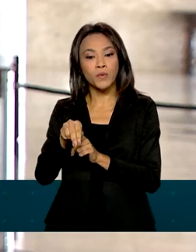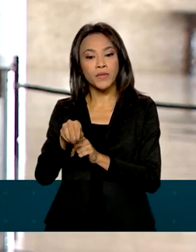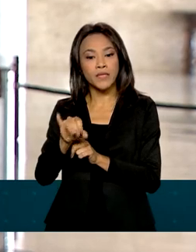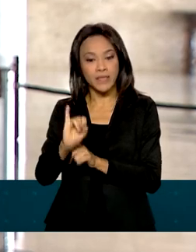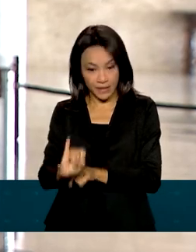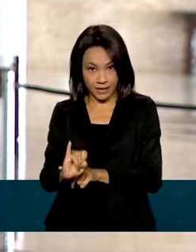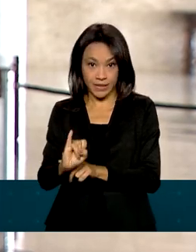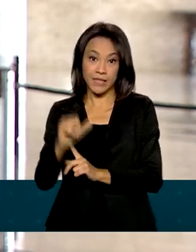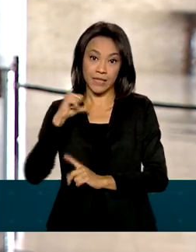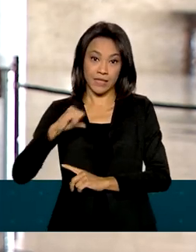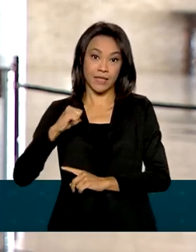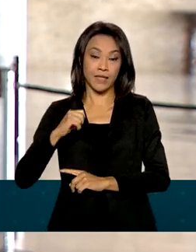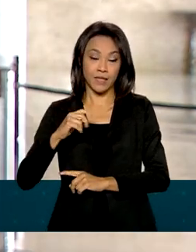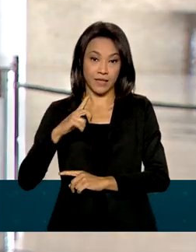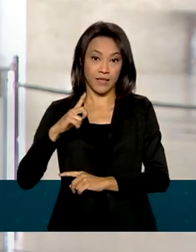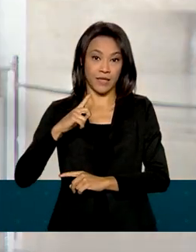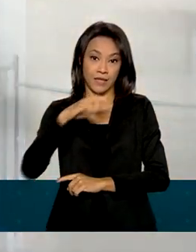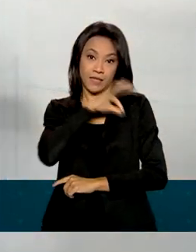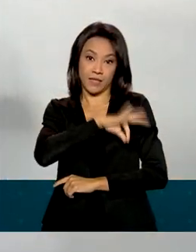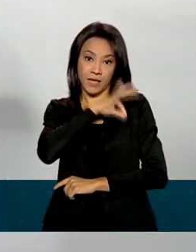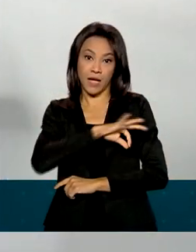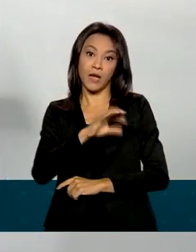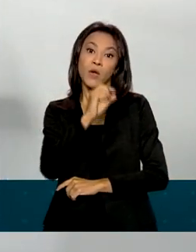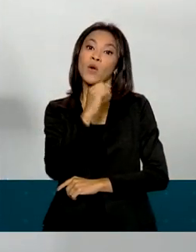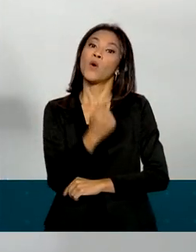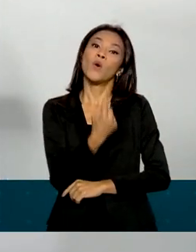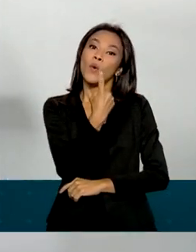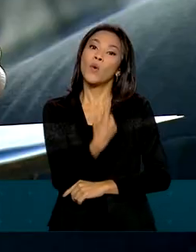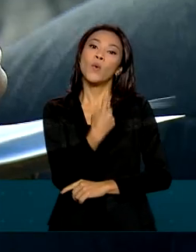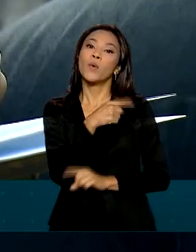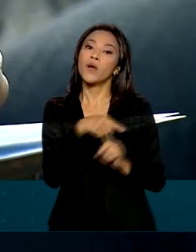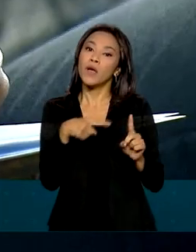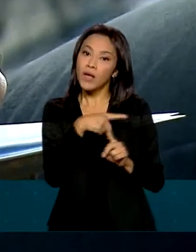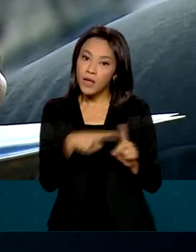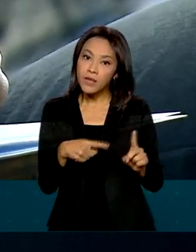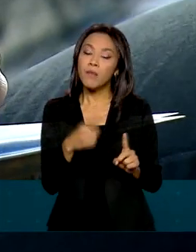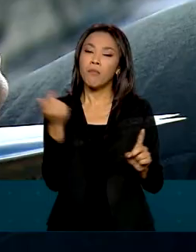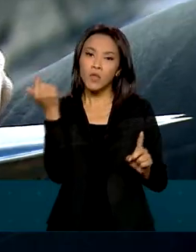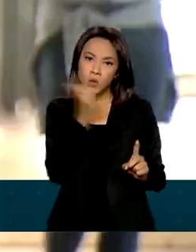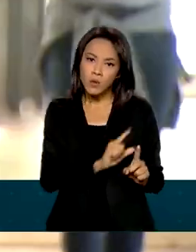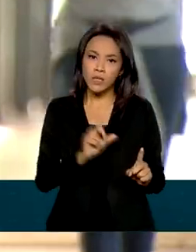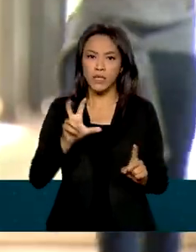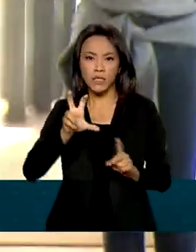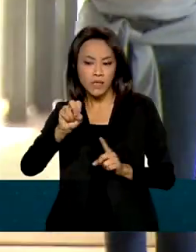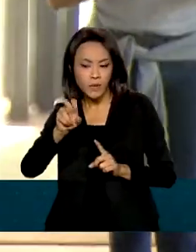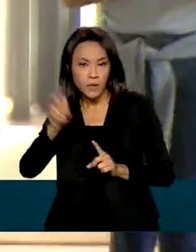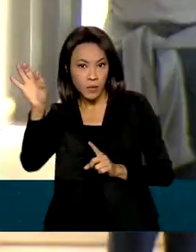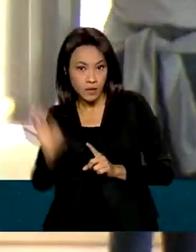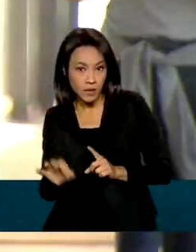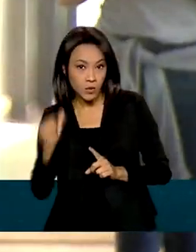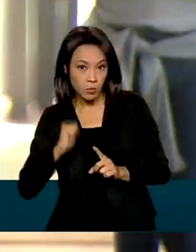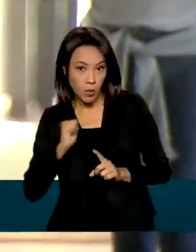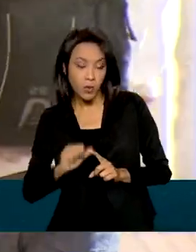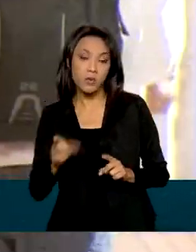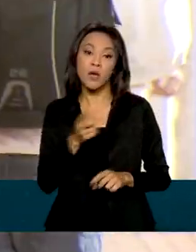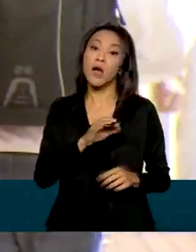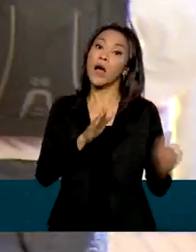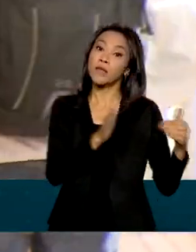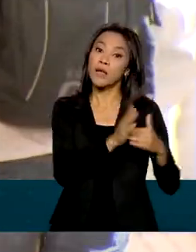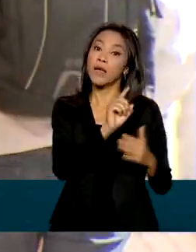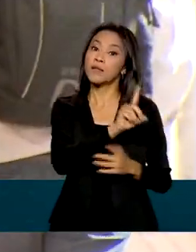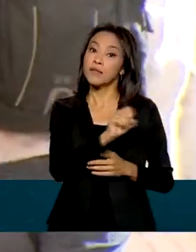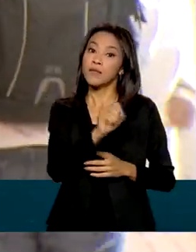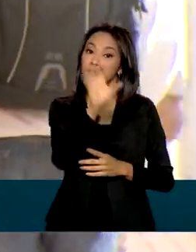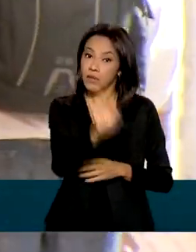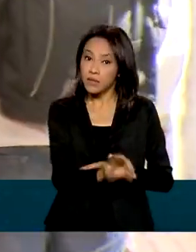renda familiar mensal de 1,5 a 3 salários mínimos. Eles podem conseguir bolsas parciais ou integrais. O candidato precisa ter